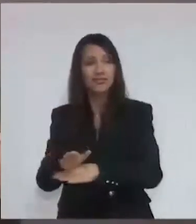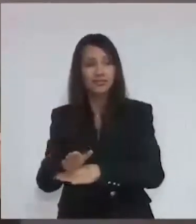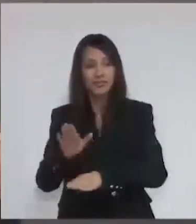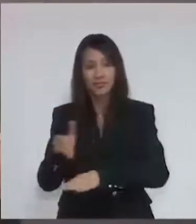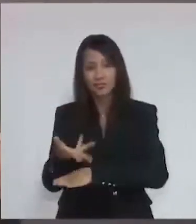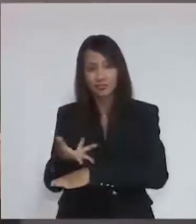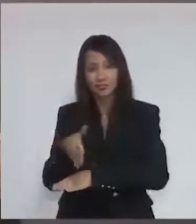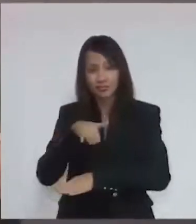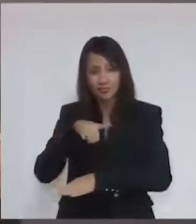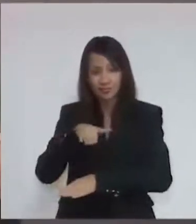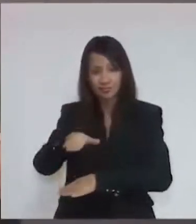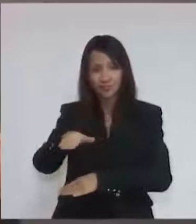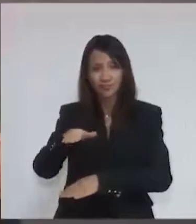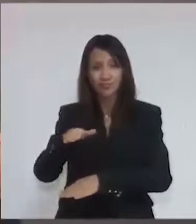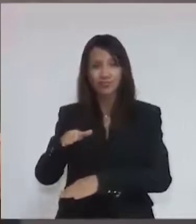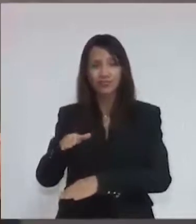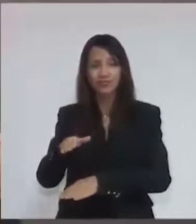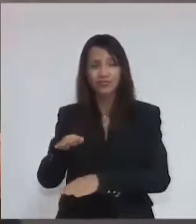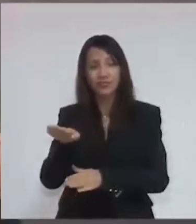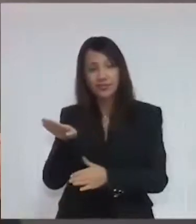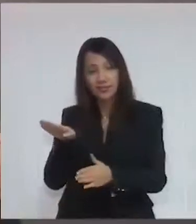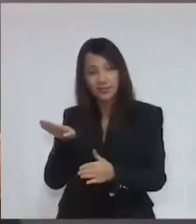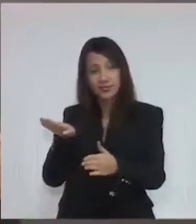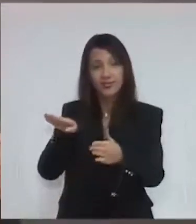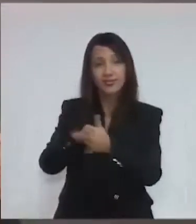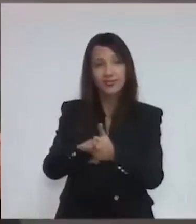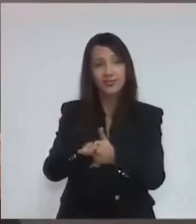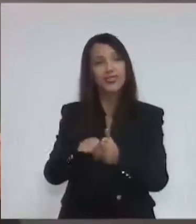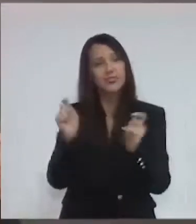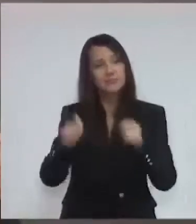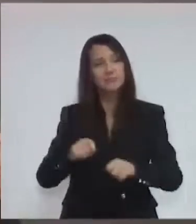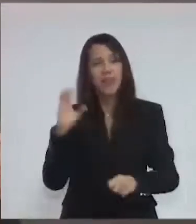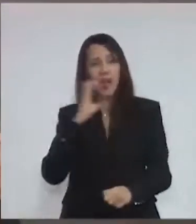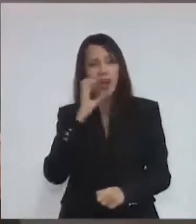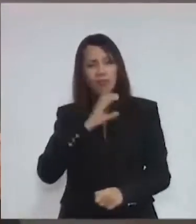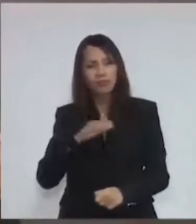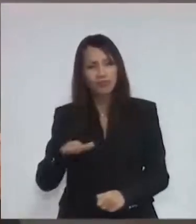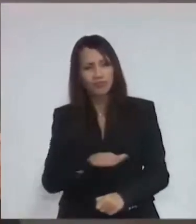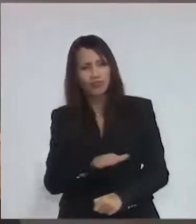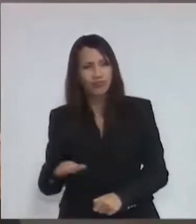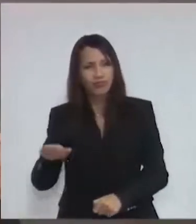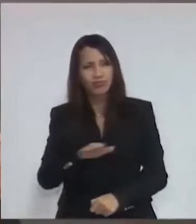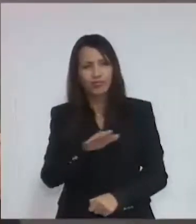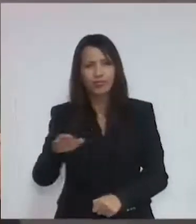alta velocidade, para que possa chegar o mais rápido possível